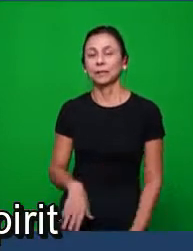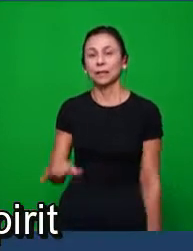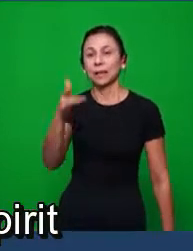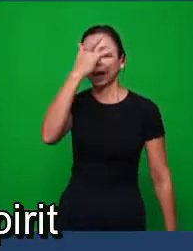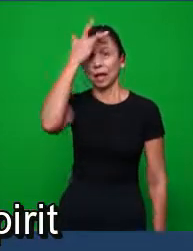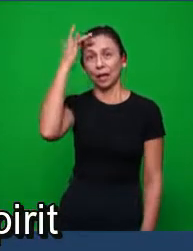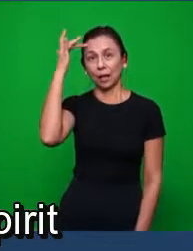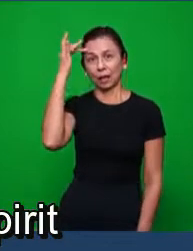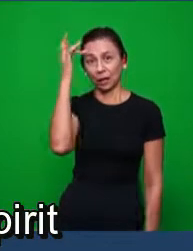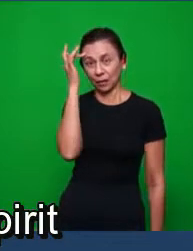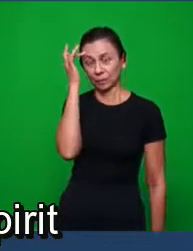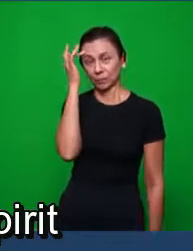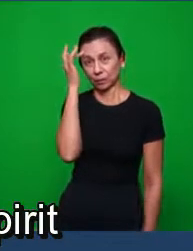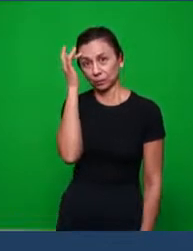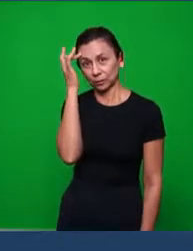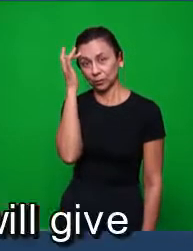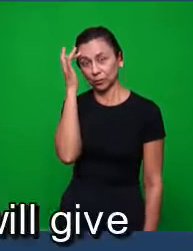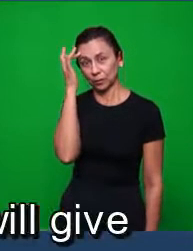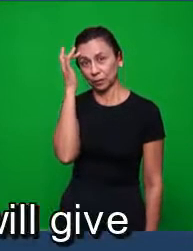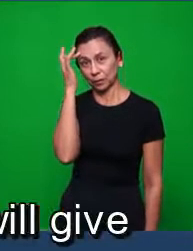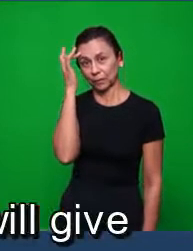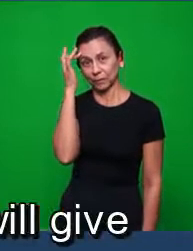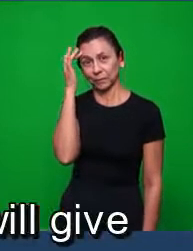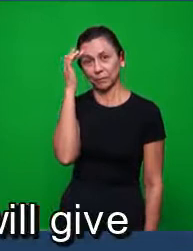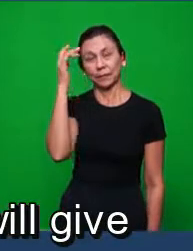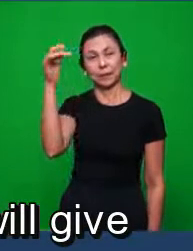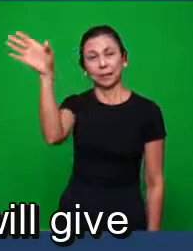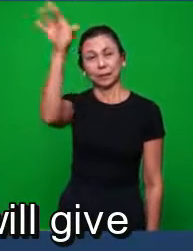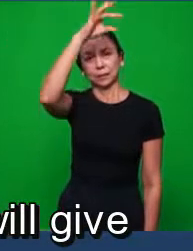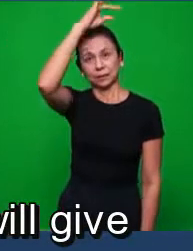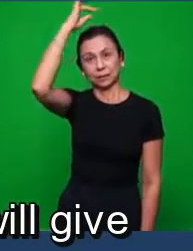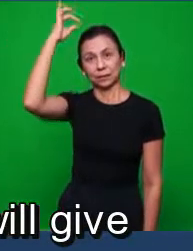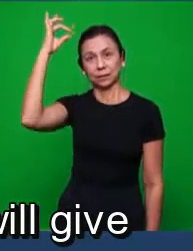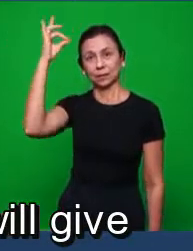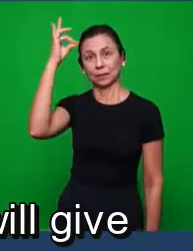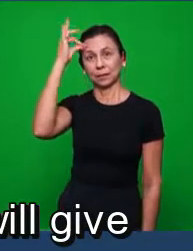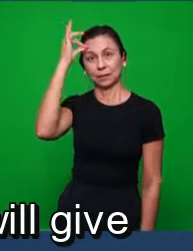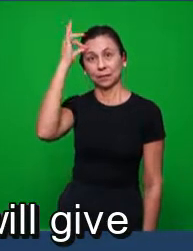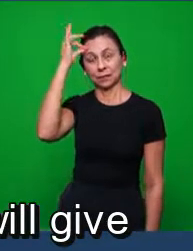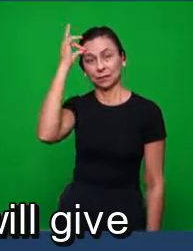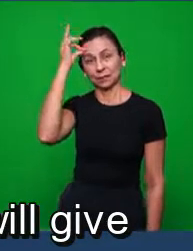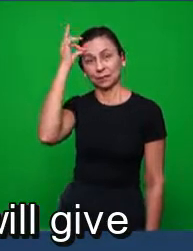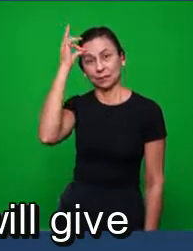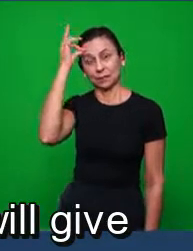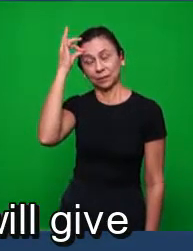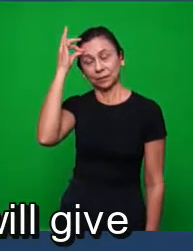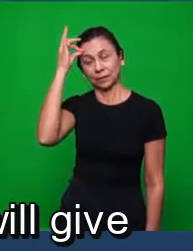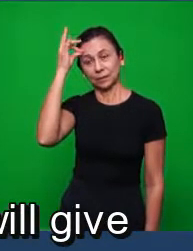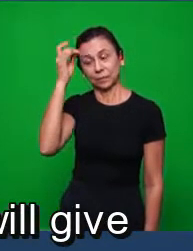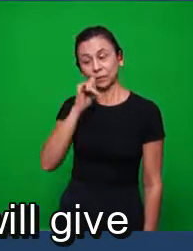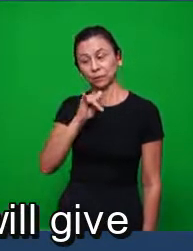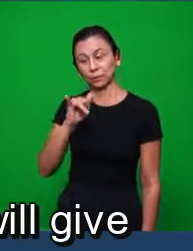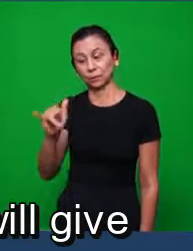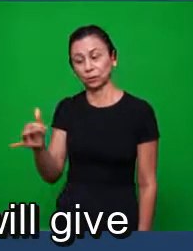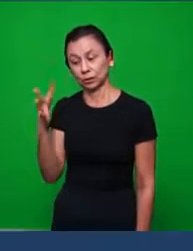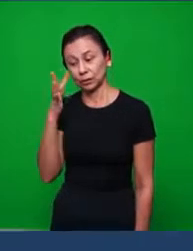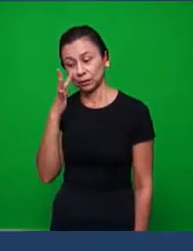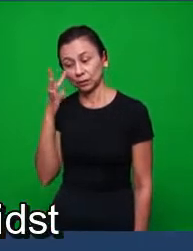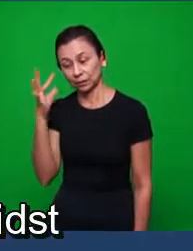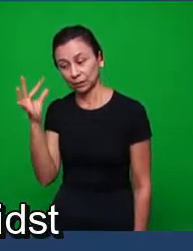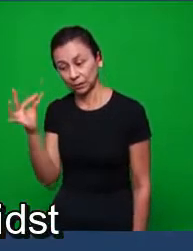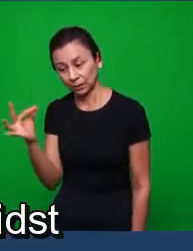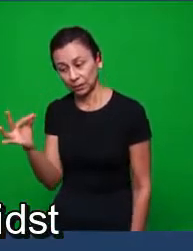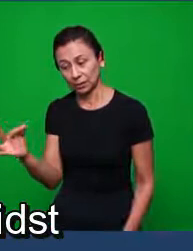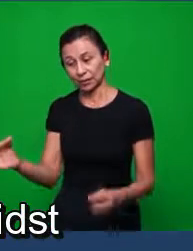ouça o que o Espírito diz às igrejas. Ao que vencer, dar-lhe-ei